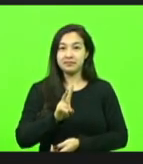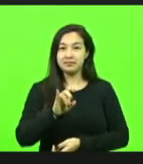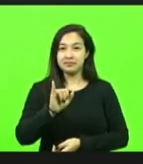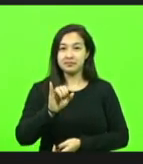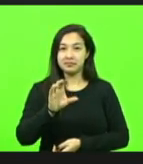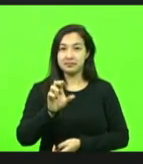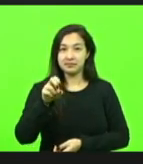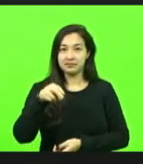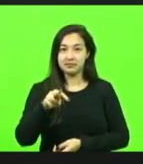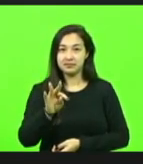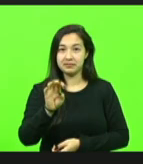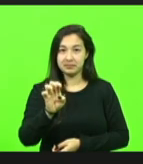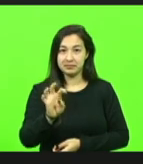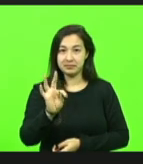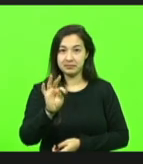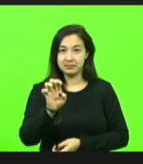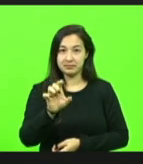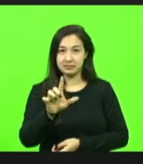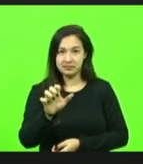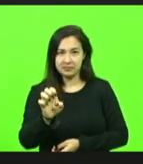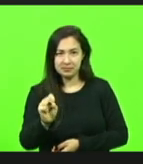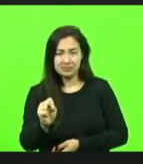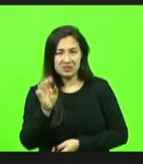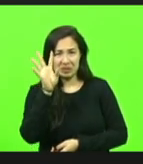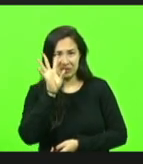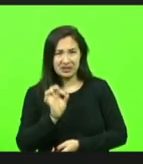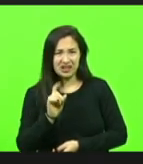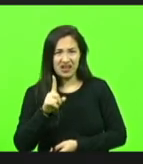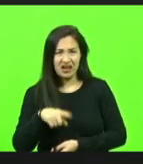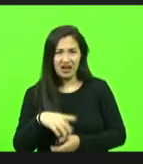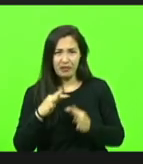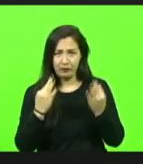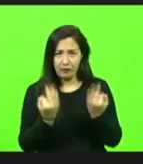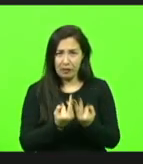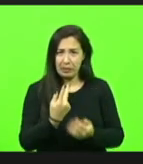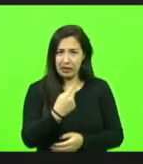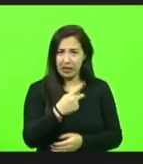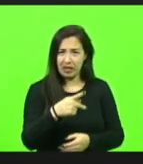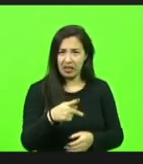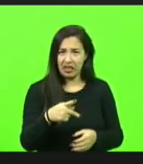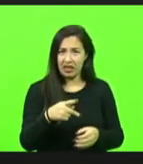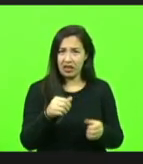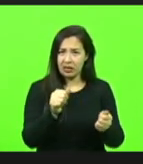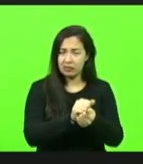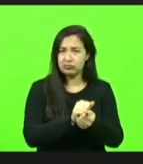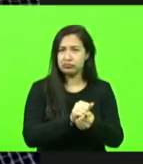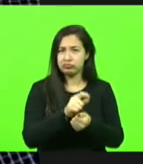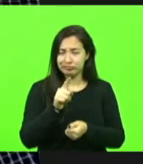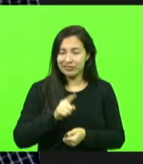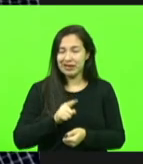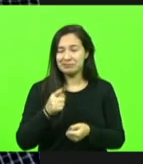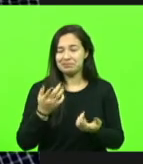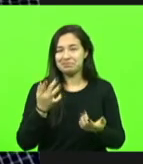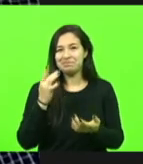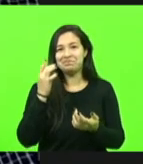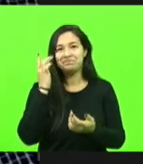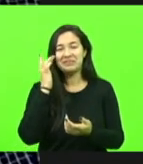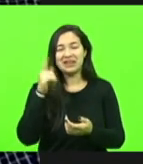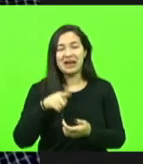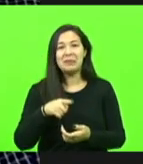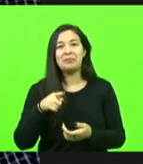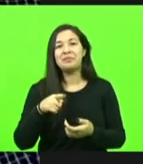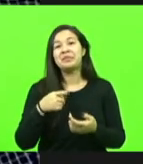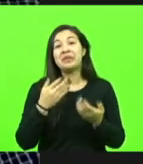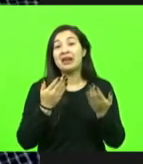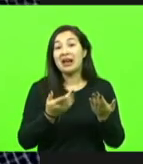Vicente Teles, eu não sei se é parente da Rosa Maria, ele tinha, ele foi um dos